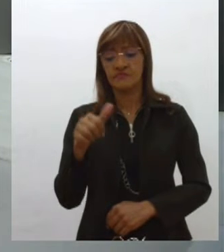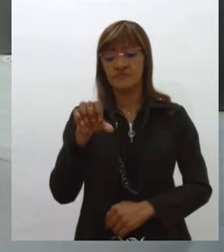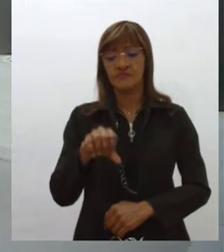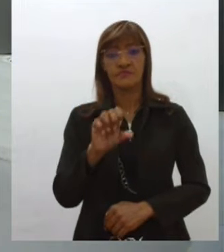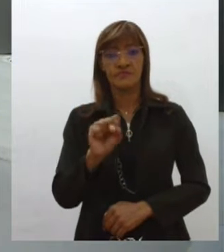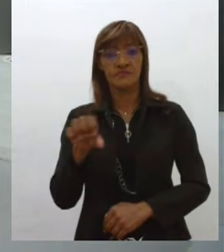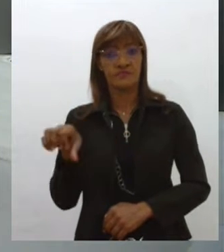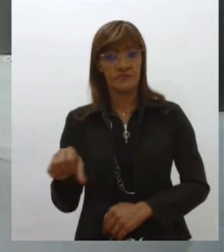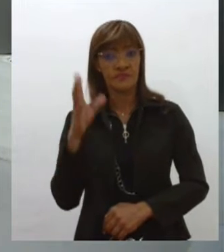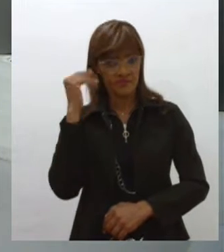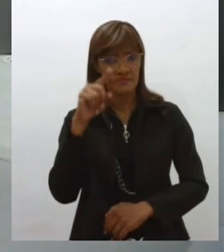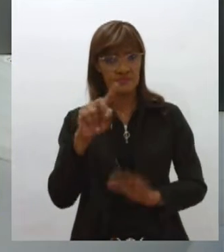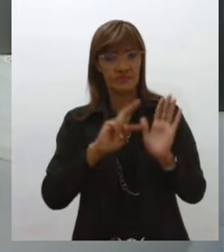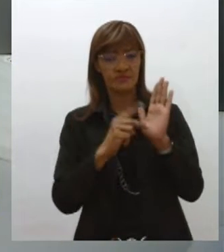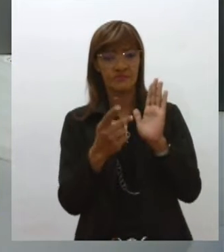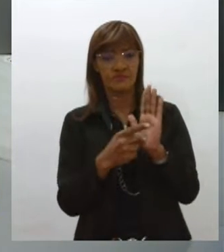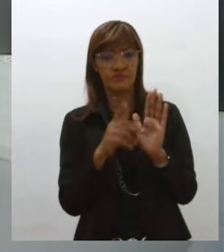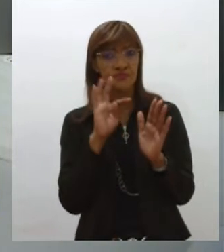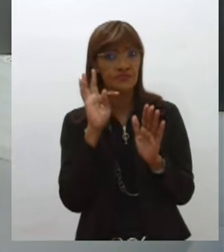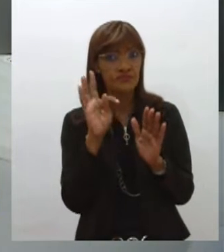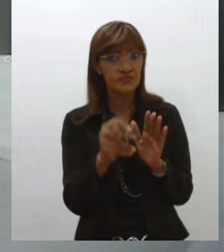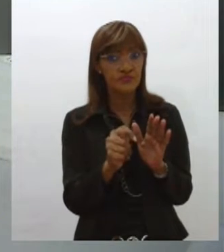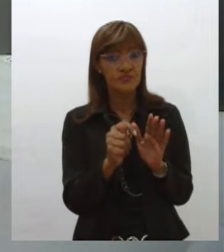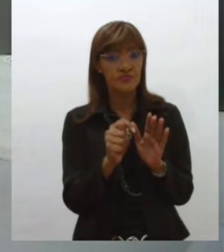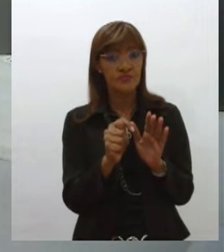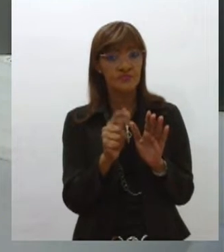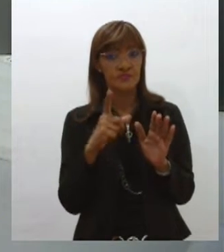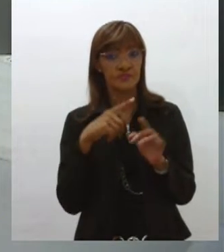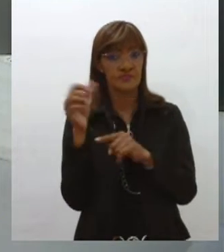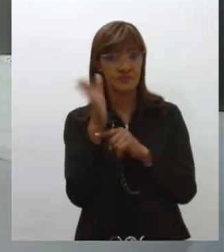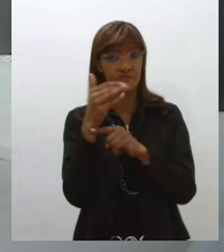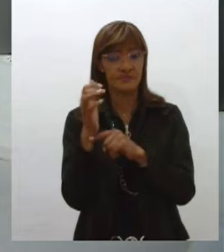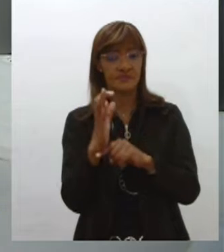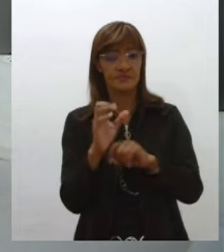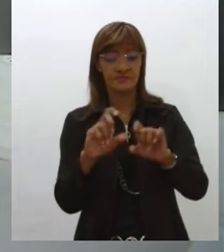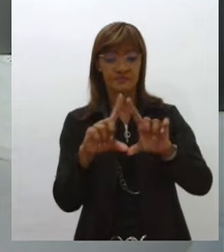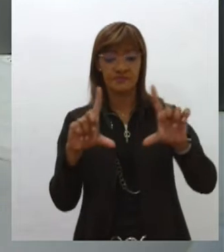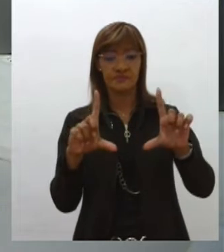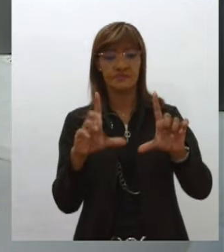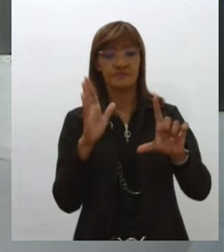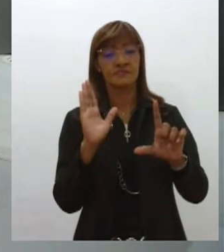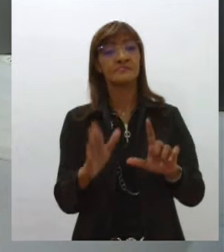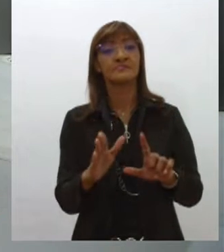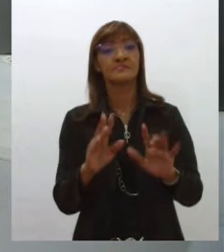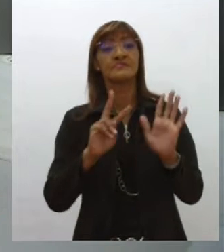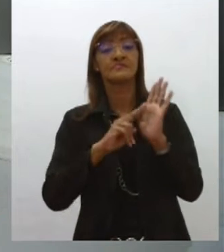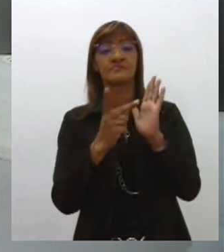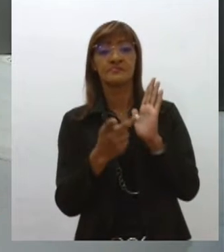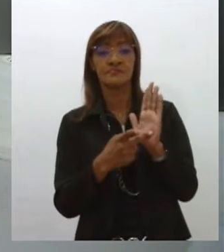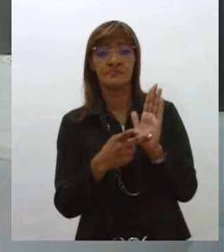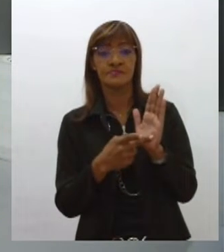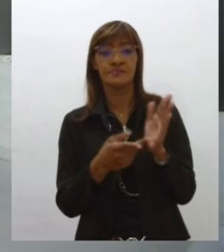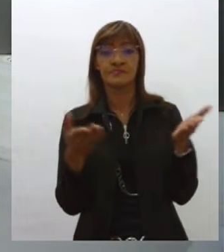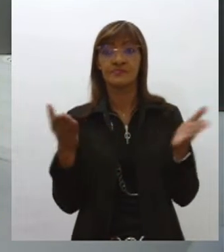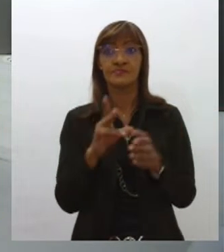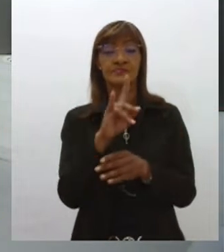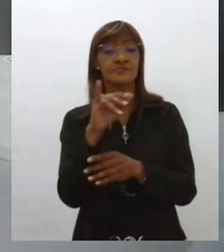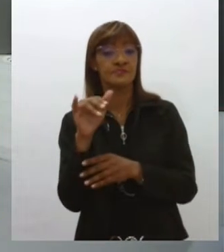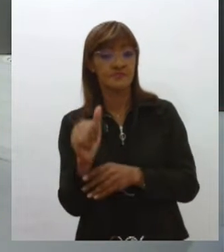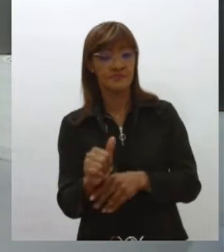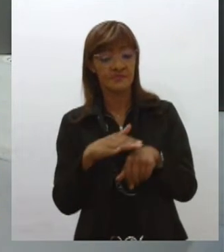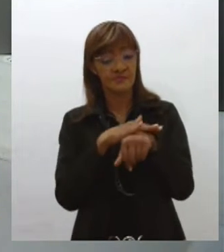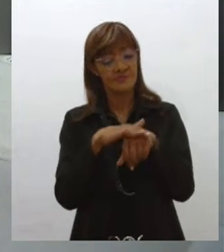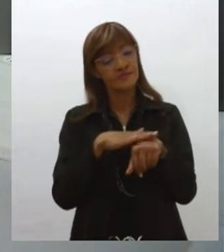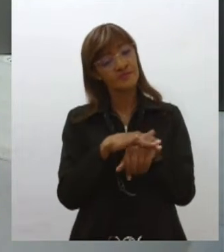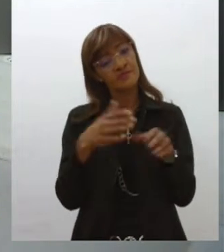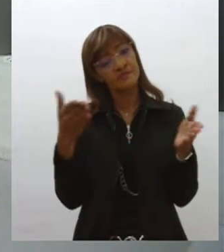e todos os elementos que estão contidos nele? Para saber mais sobre o significado da bandeira e da data, eu converso a partir de